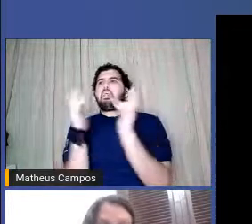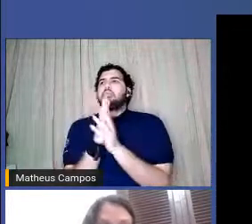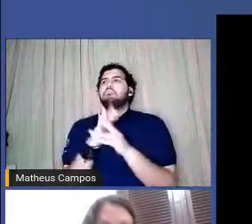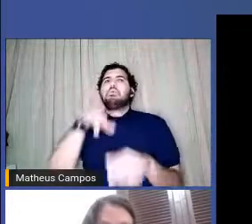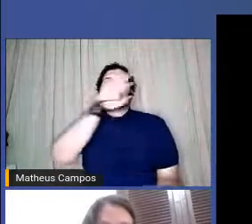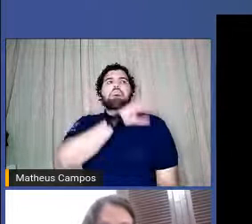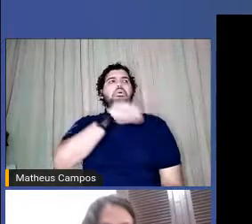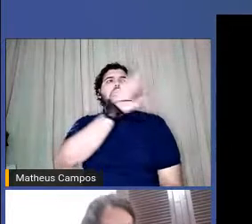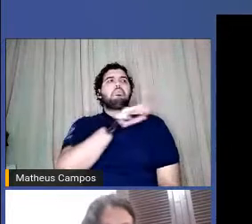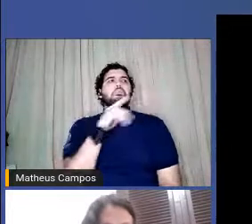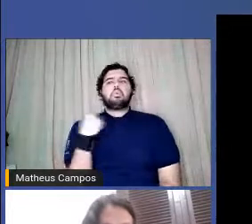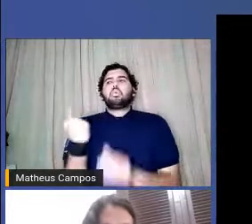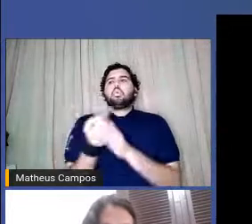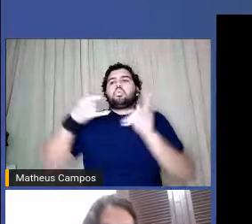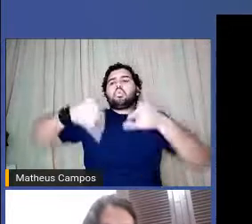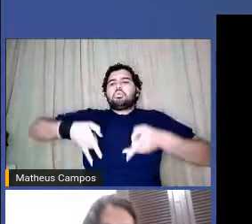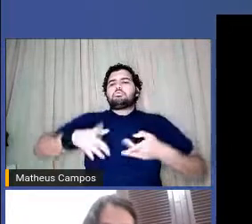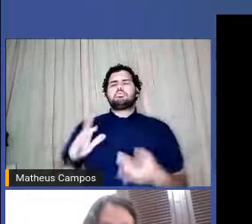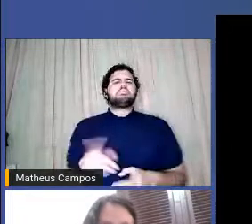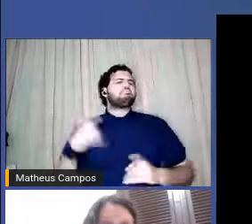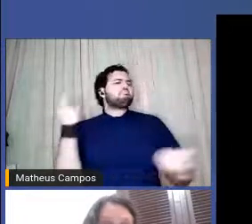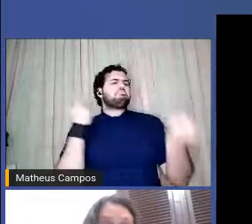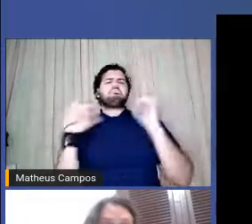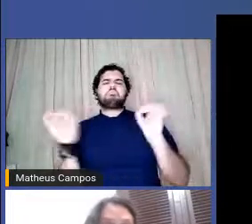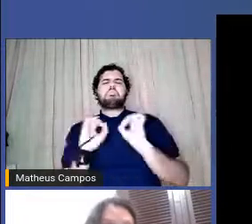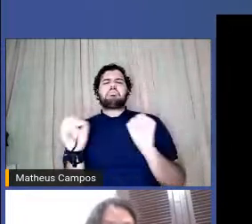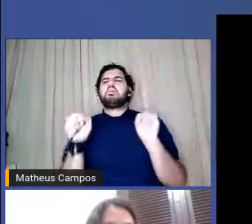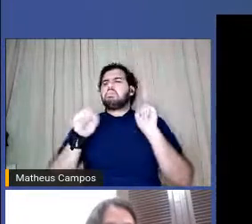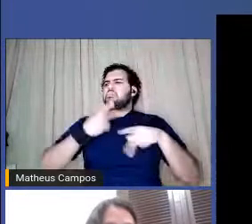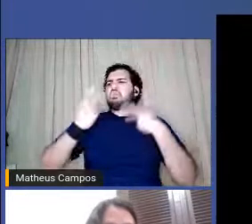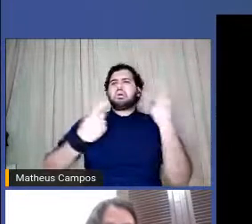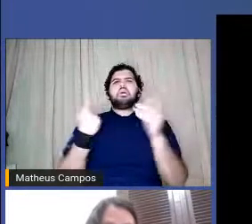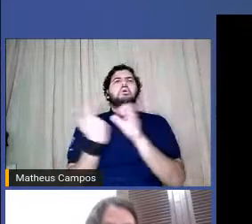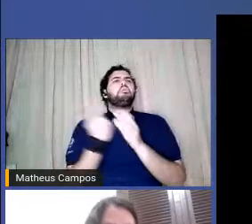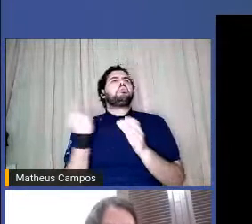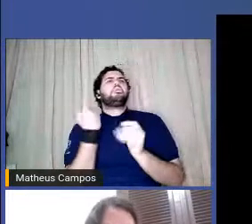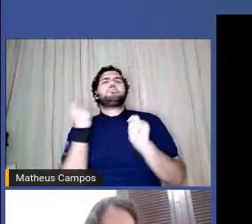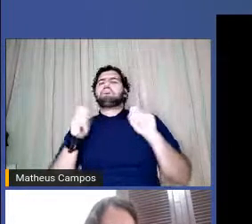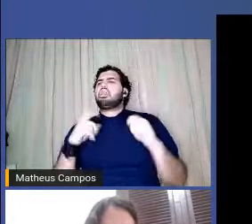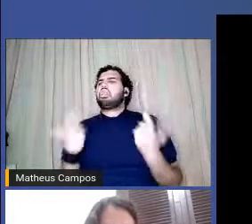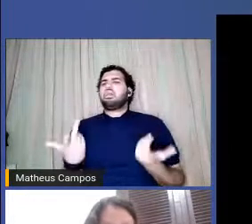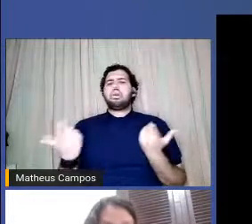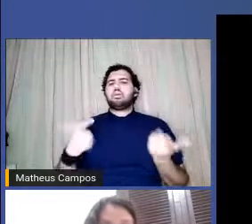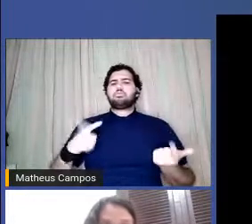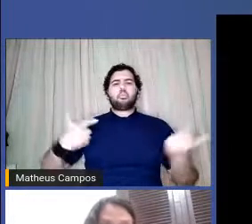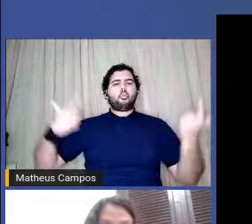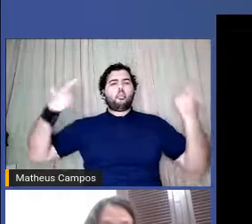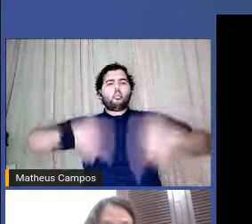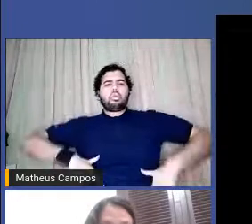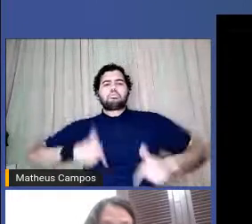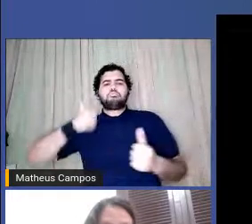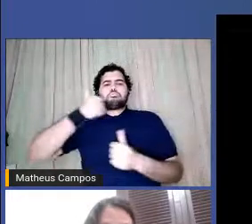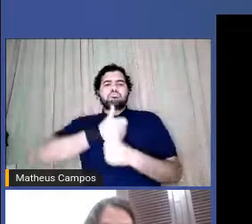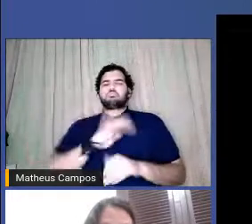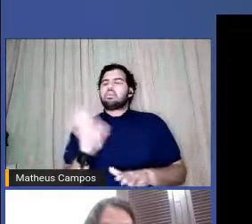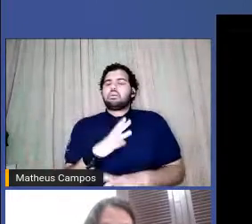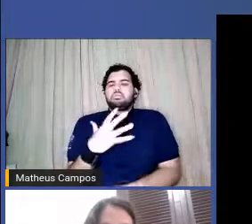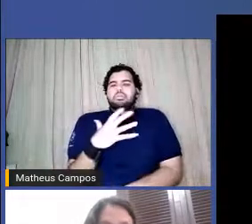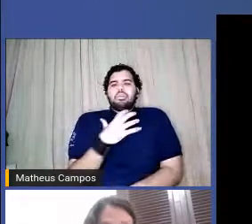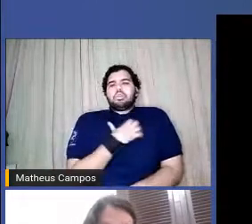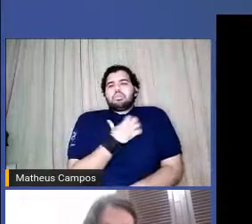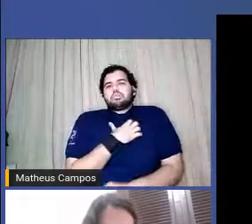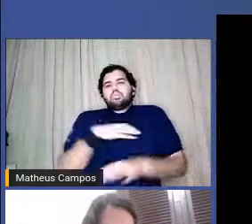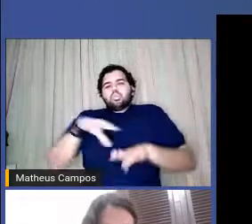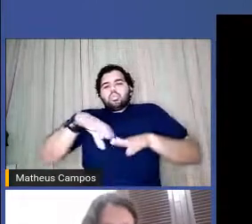Eu não me importo em falar sozinha. Eu não quero preencher nenhum vazio. Eu sinto frio nos pés.